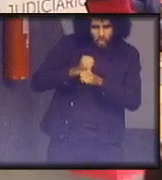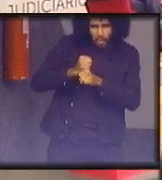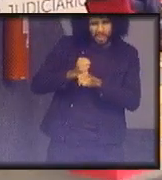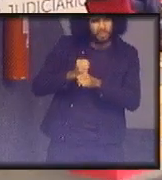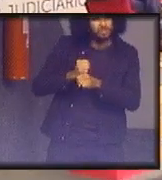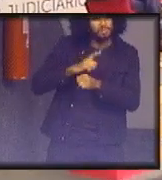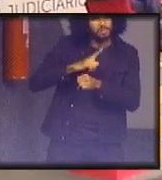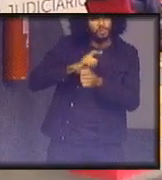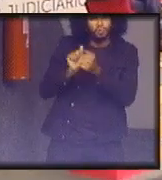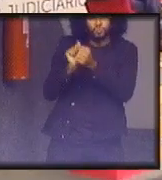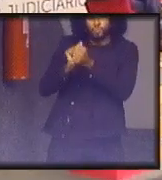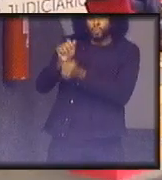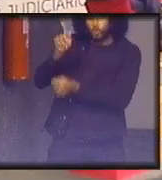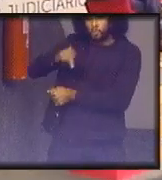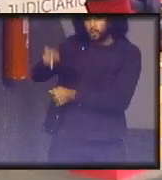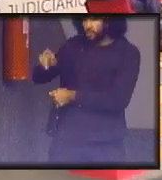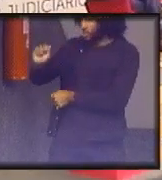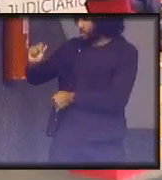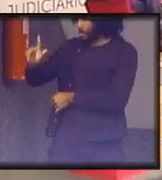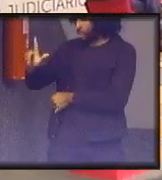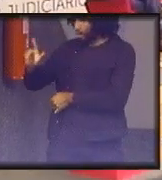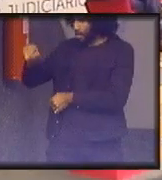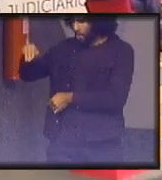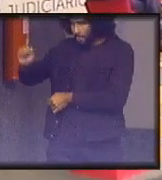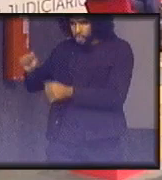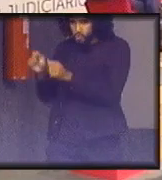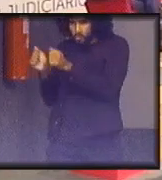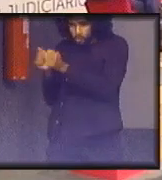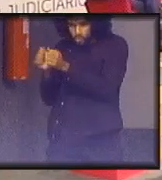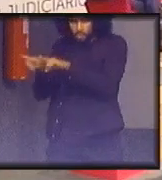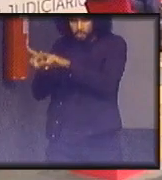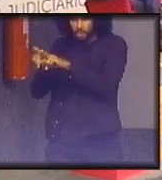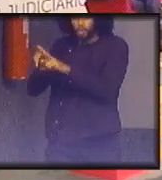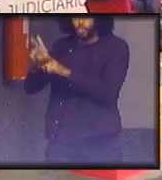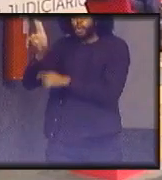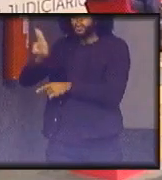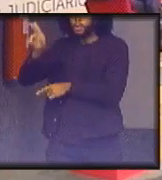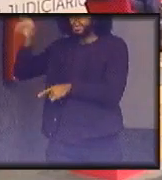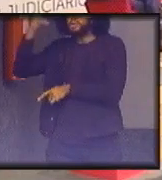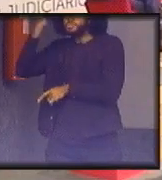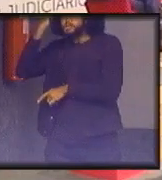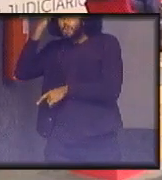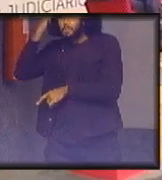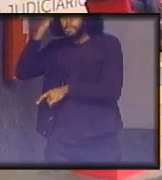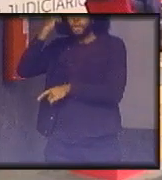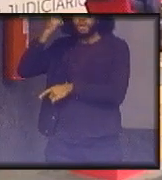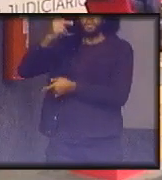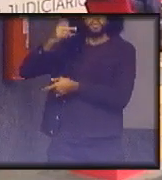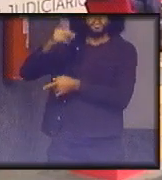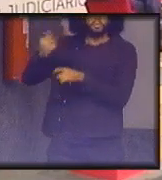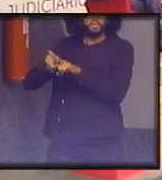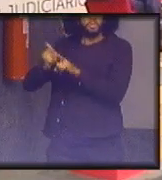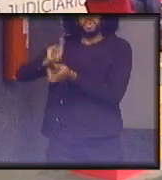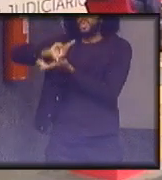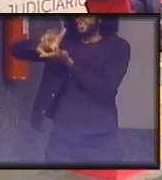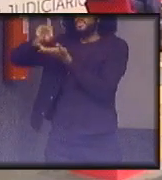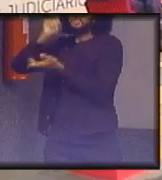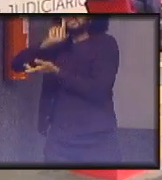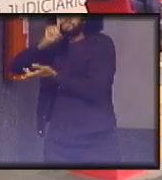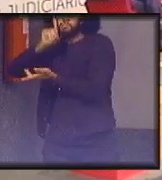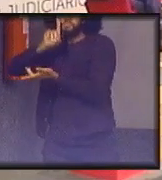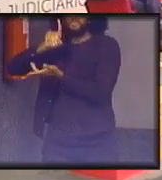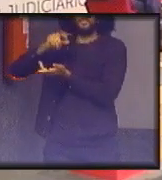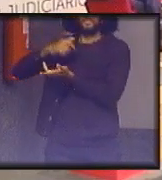junto com o professor Aldo junto com as equipes da Universidade de São Paulo da Ellen MacArthur da Universidade de Cambridge e assim por diante